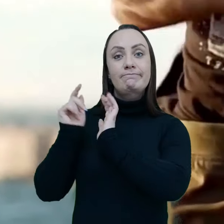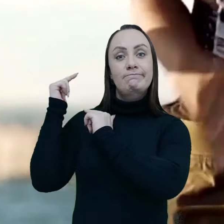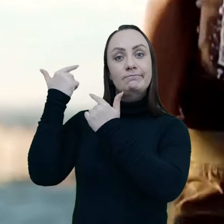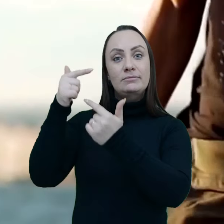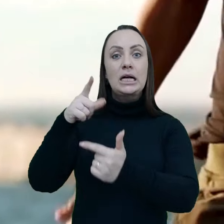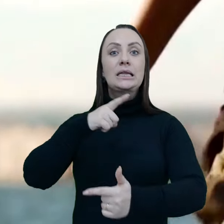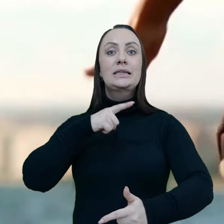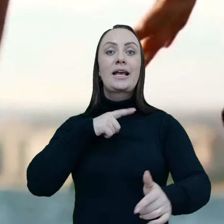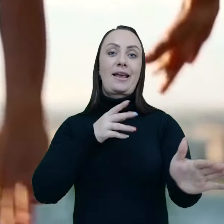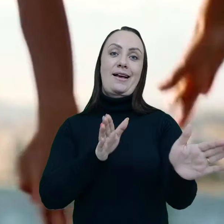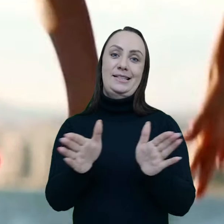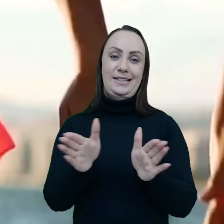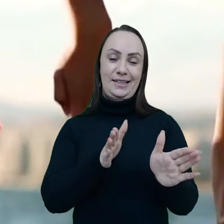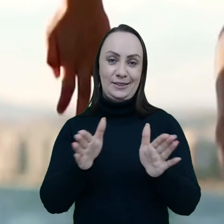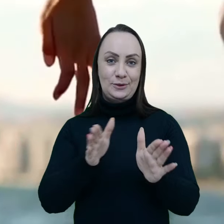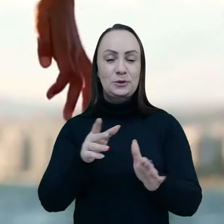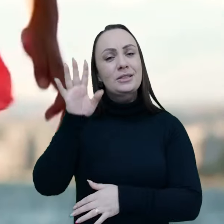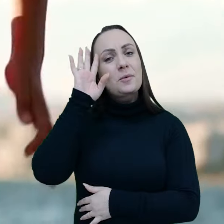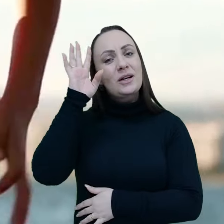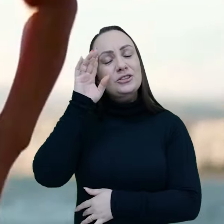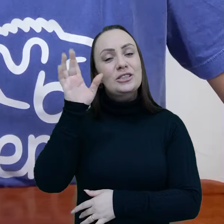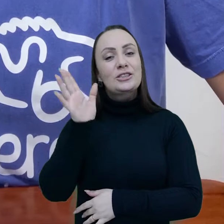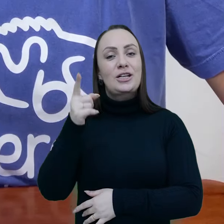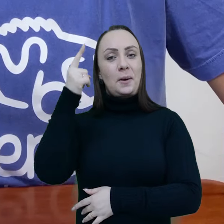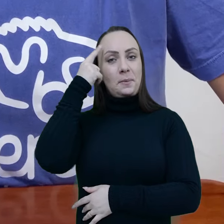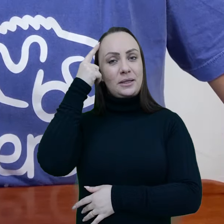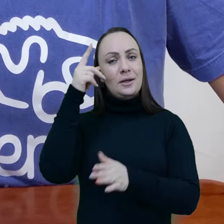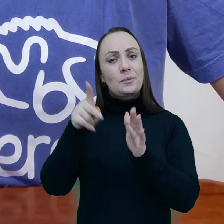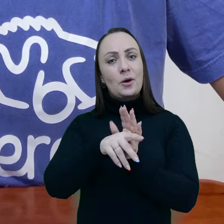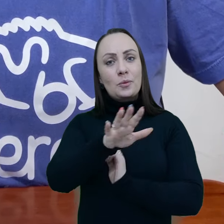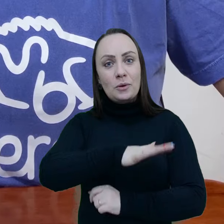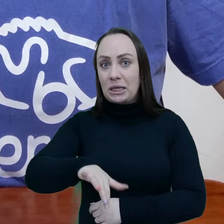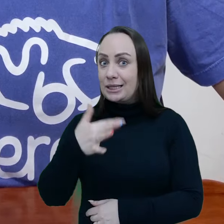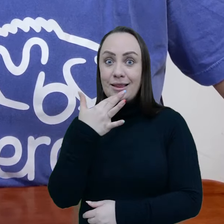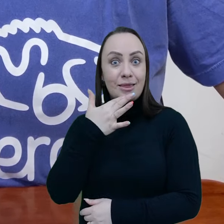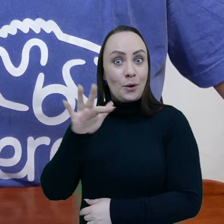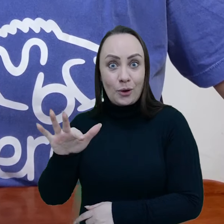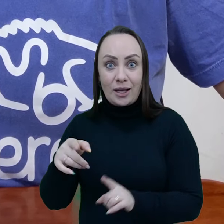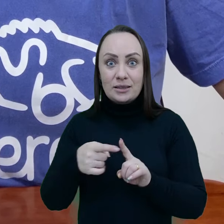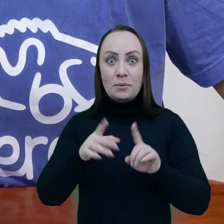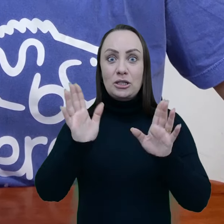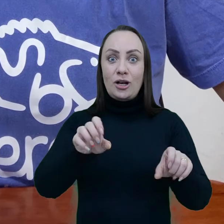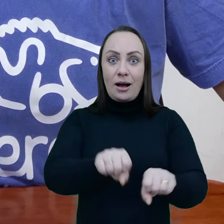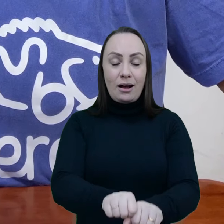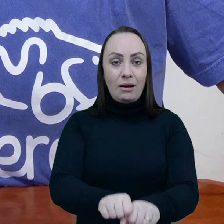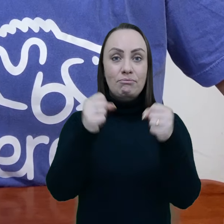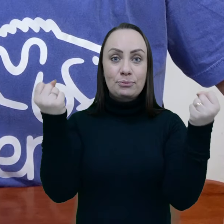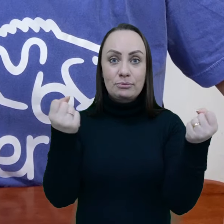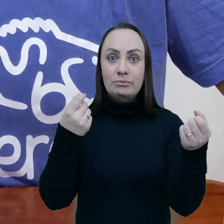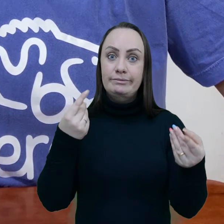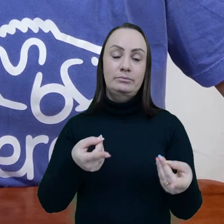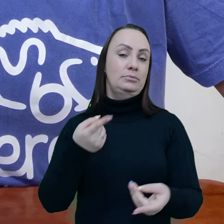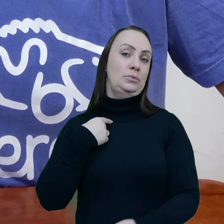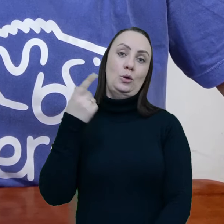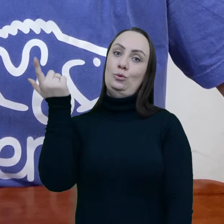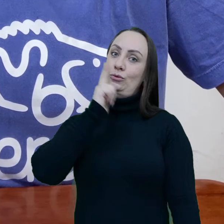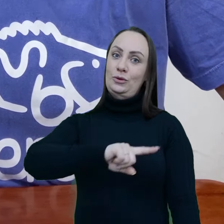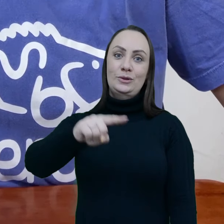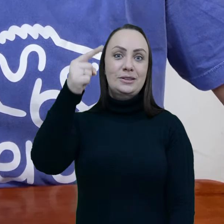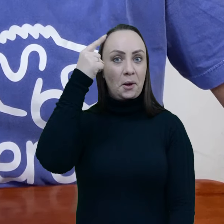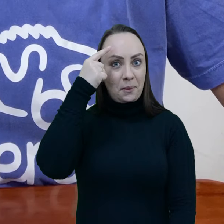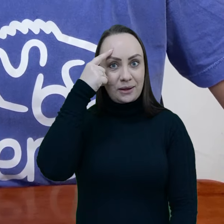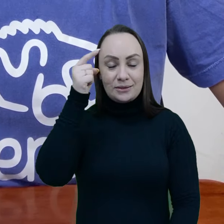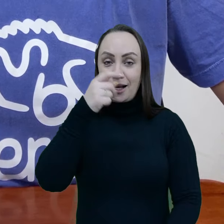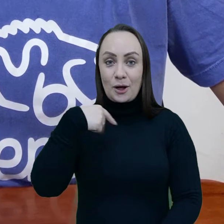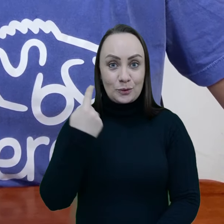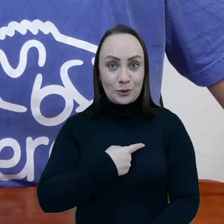garantir que as próximas gerações tenham acesso a isso. Imagina já pensar num ambiente que a gente nem conhece e que ele já vai ser totalmente